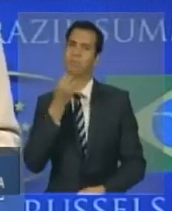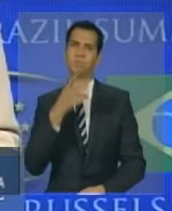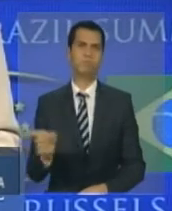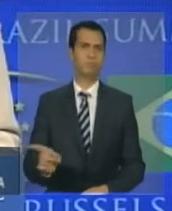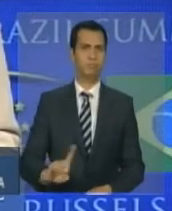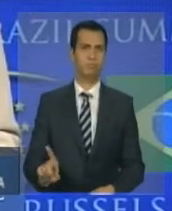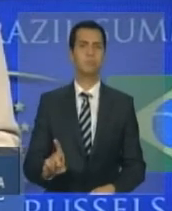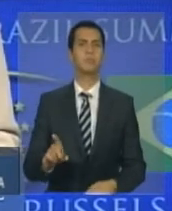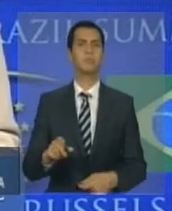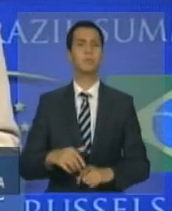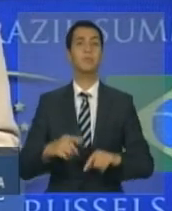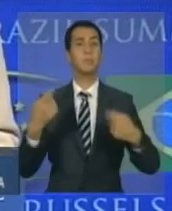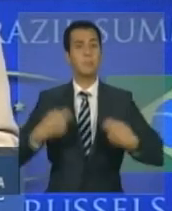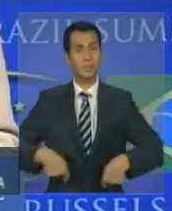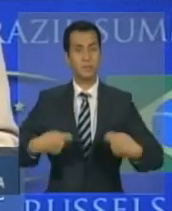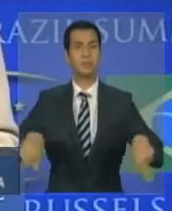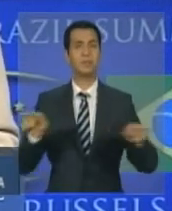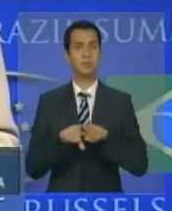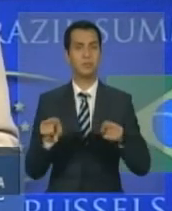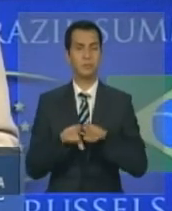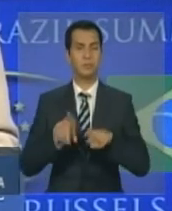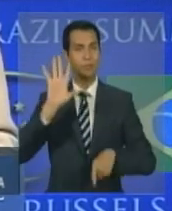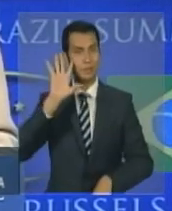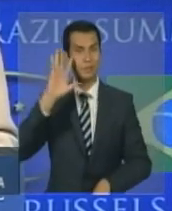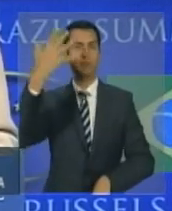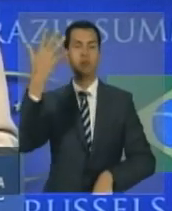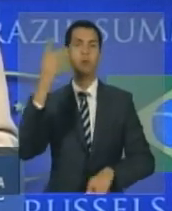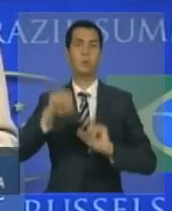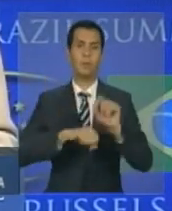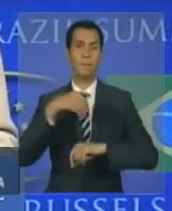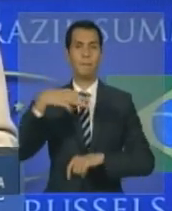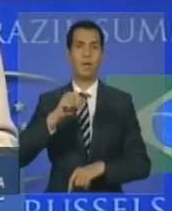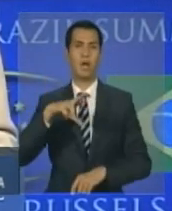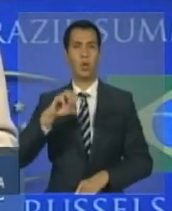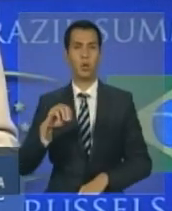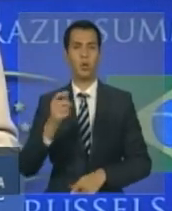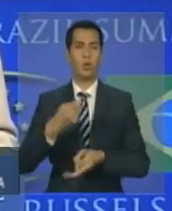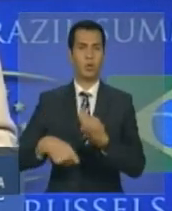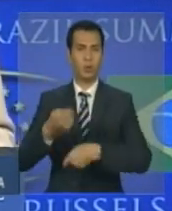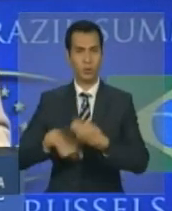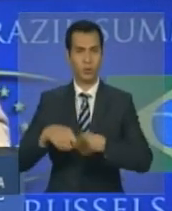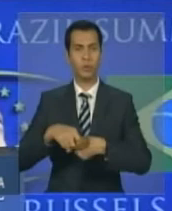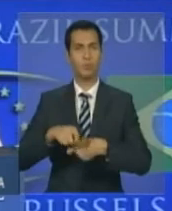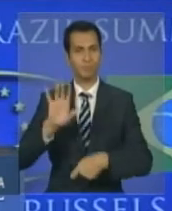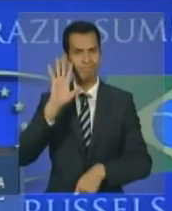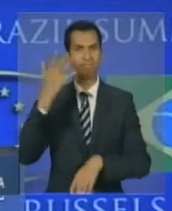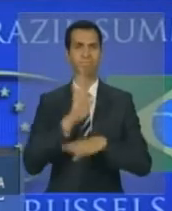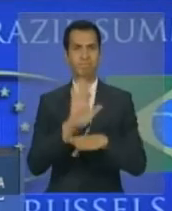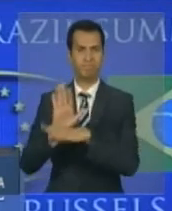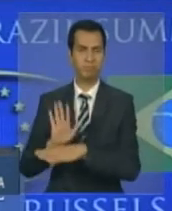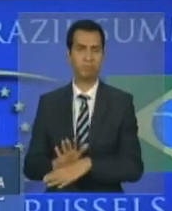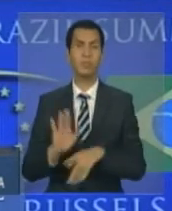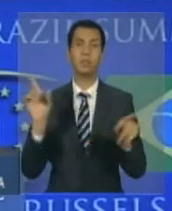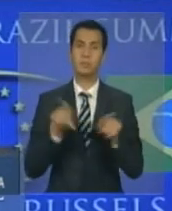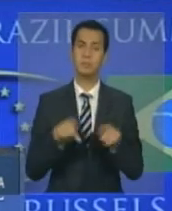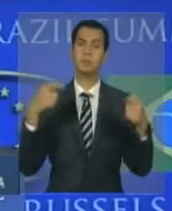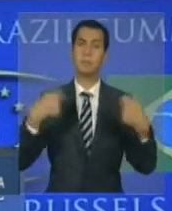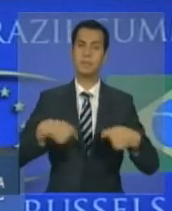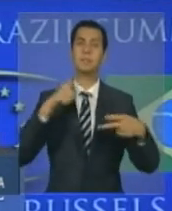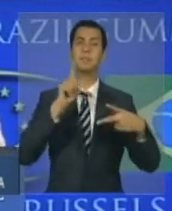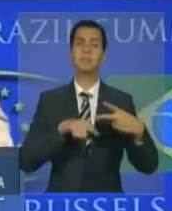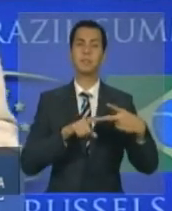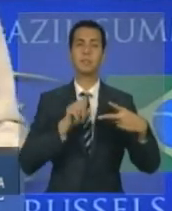e se tome medidas macroeconômicas e, ao mesmo tempo, se busque o combate